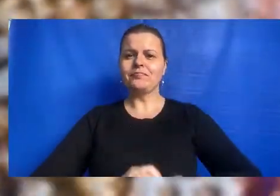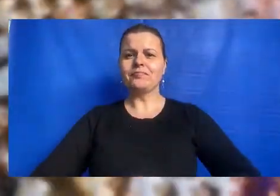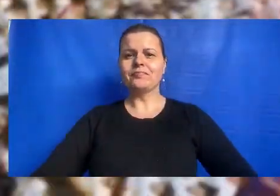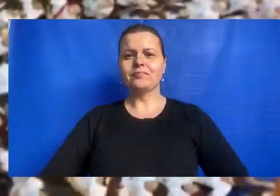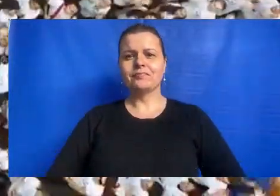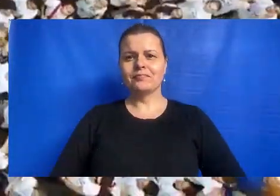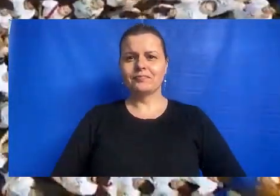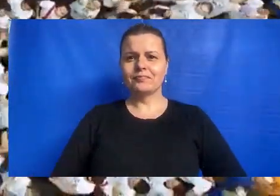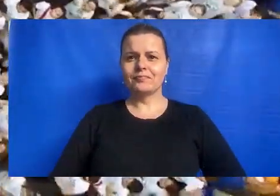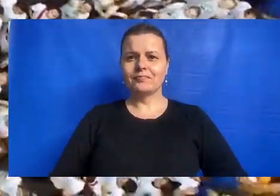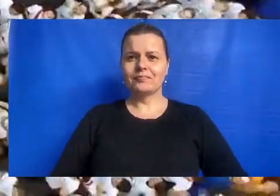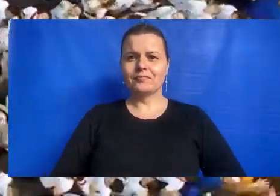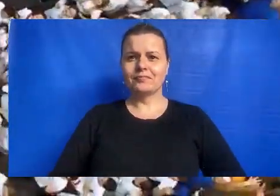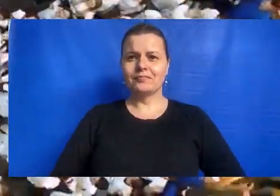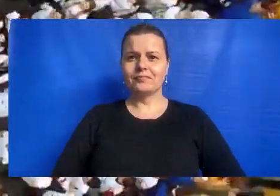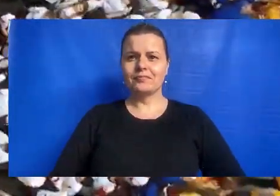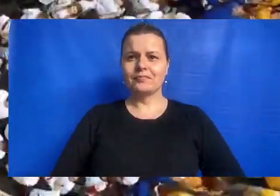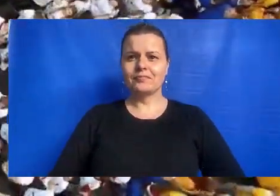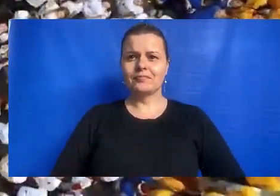na comunicação.